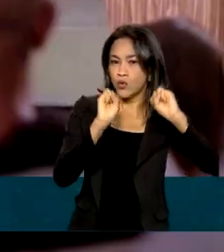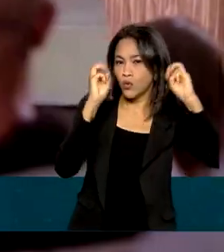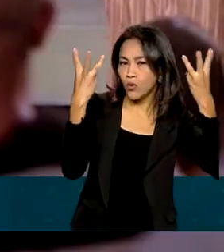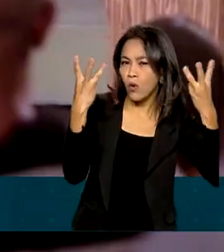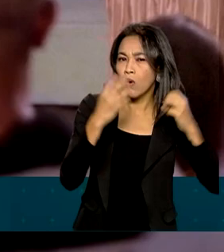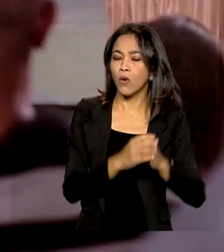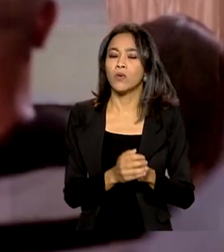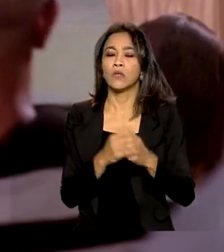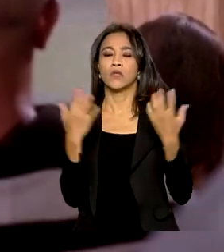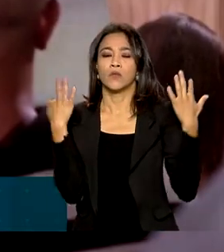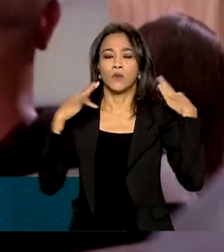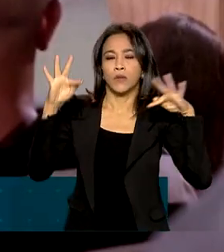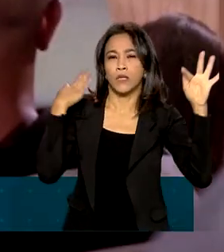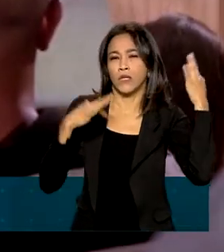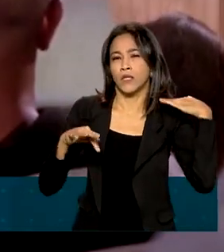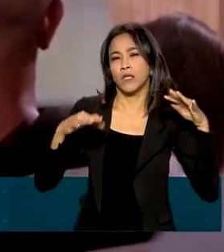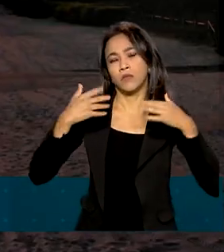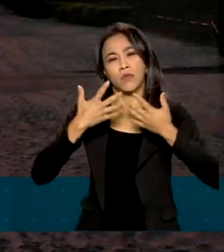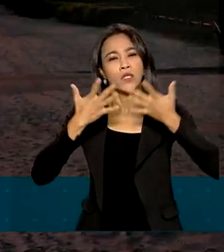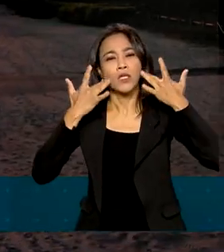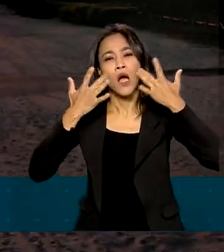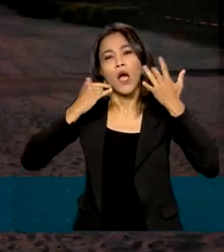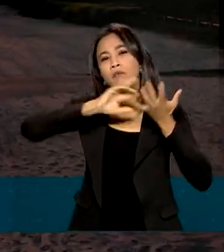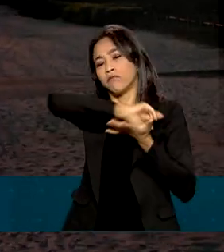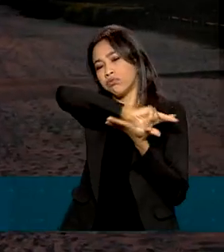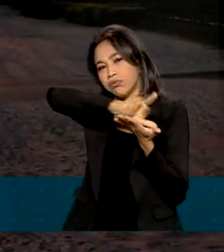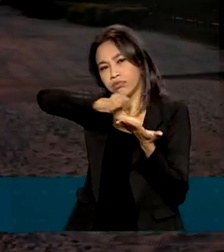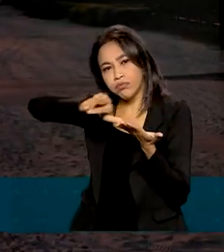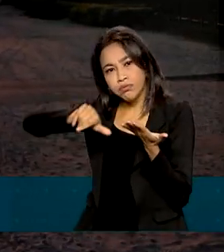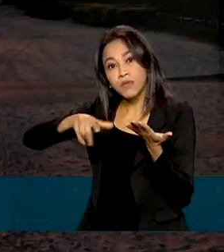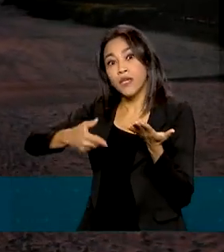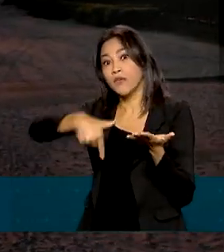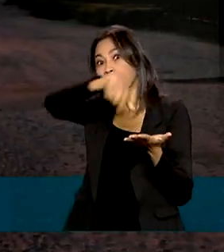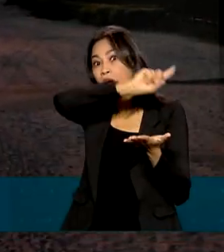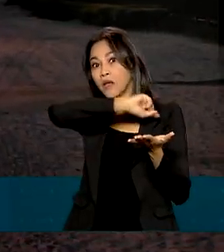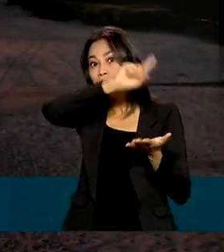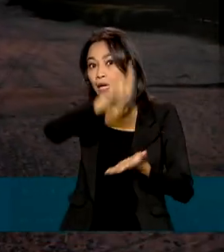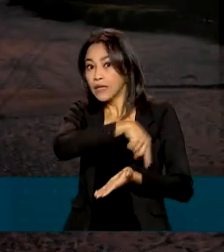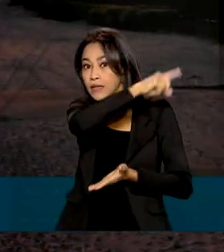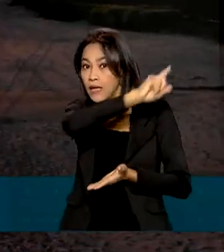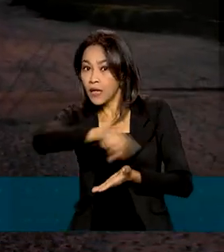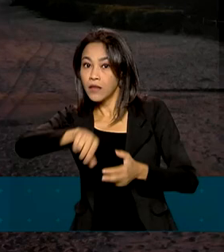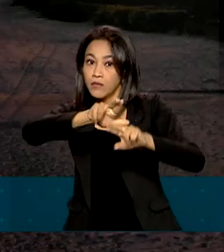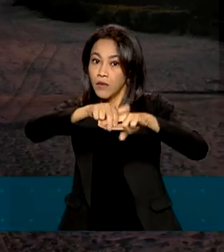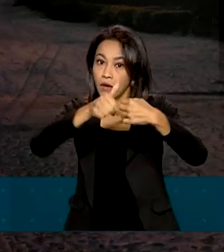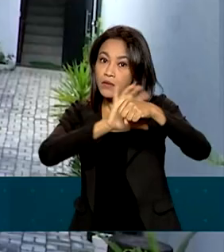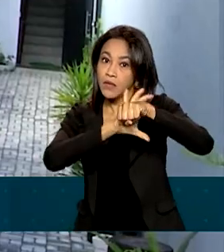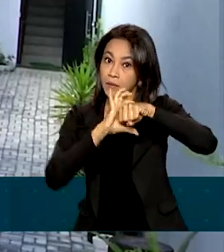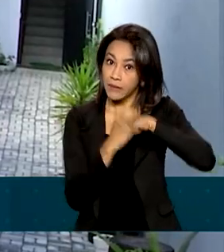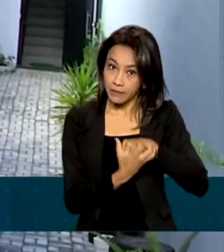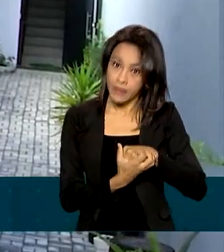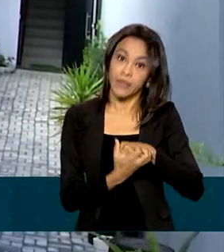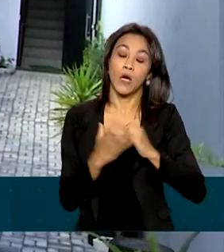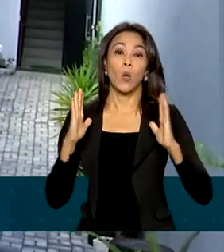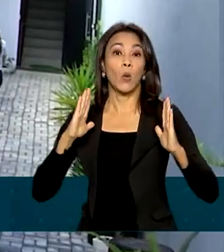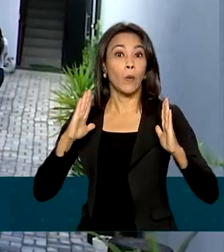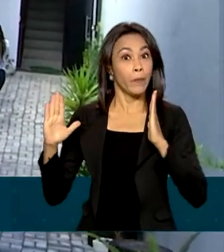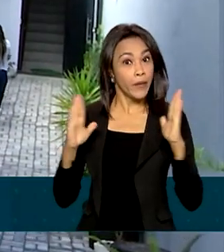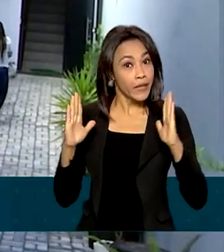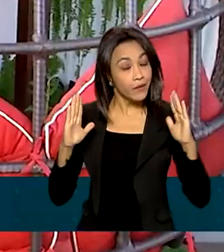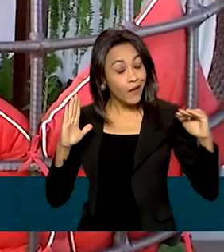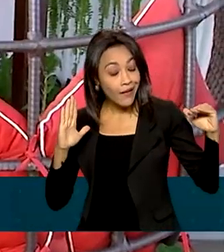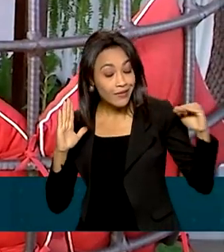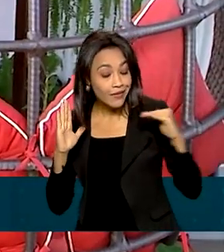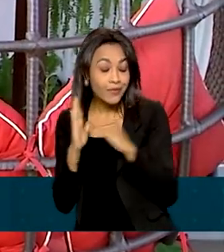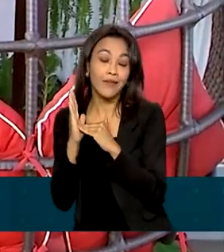e outros serviços culturais e turísticos que foram cancelados, devido à pandemia. O prazo limite